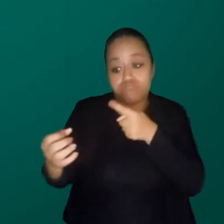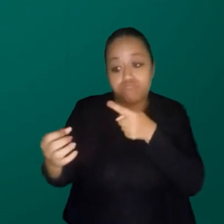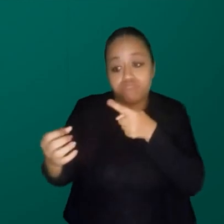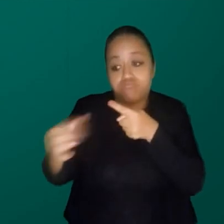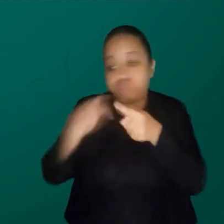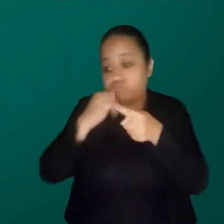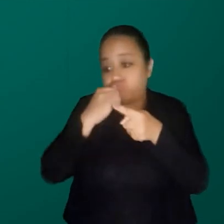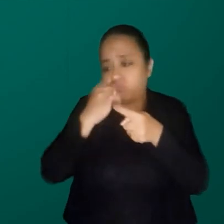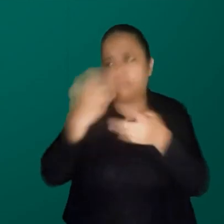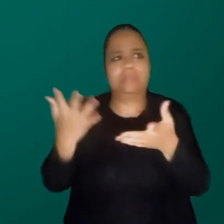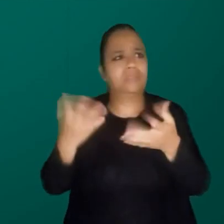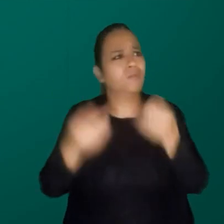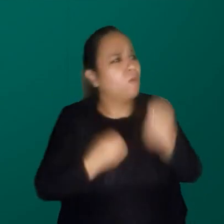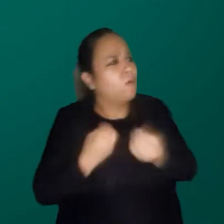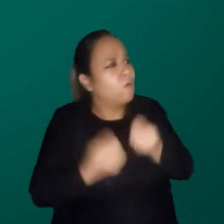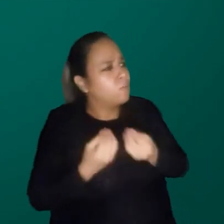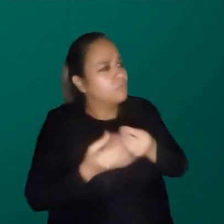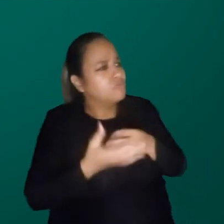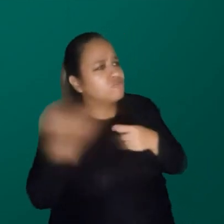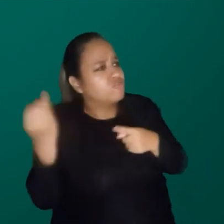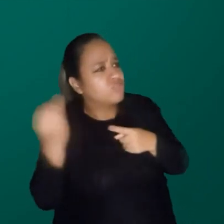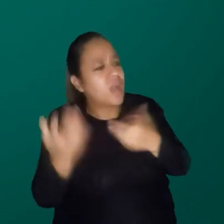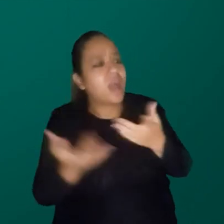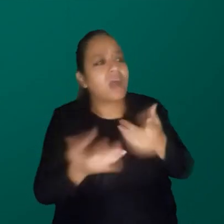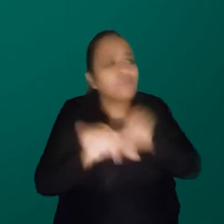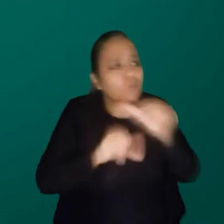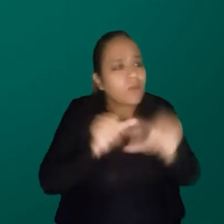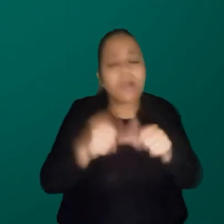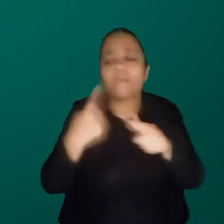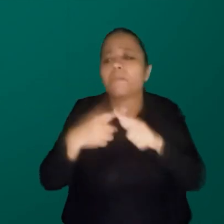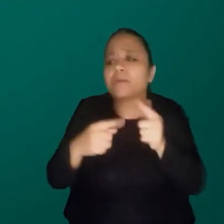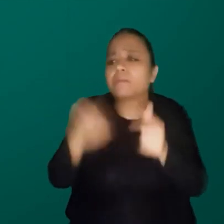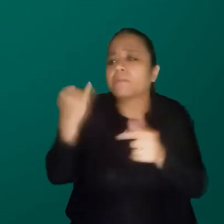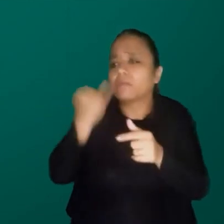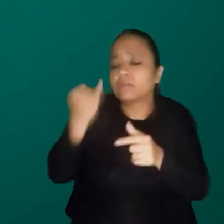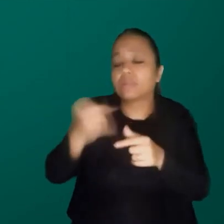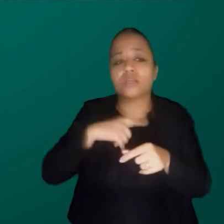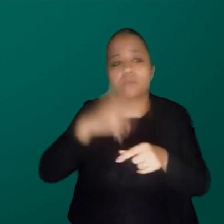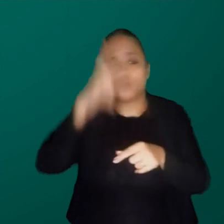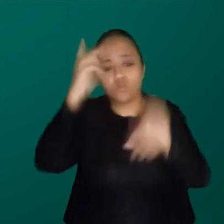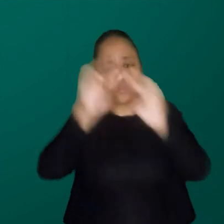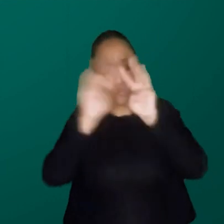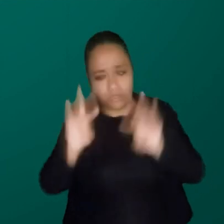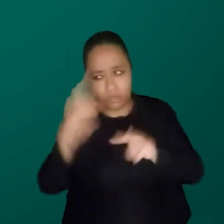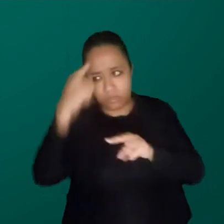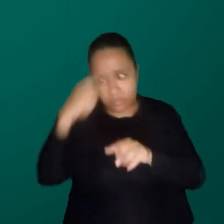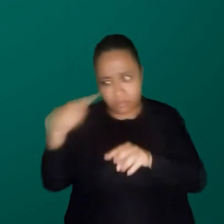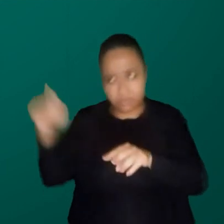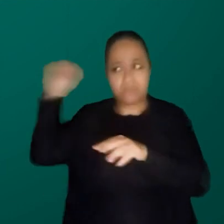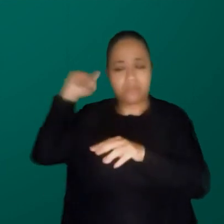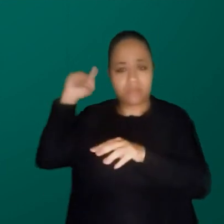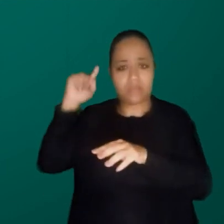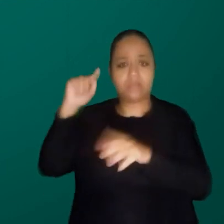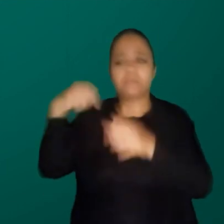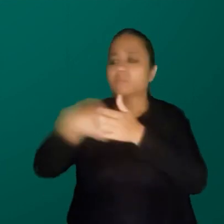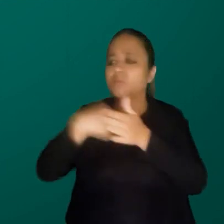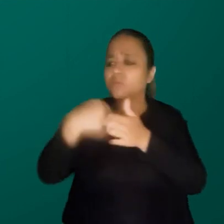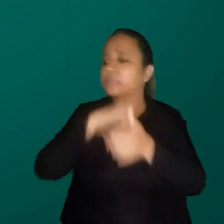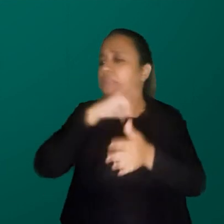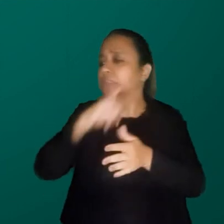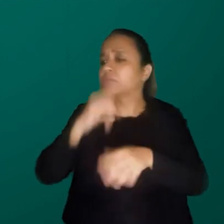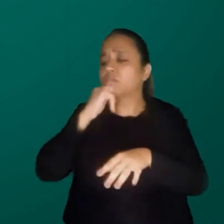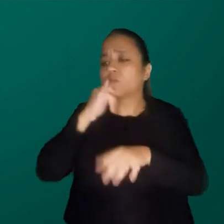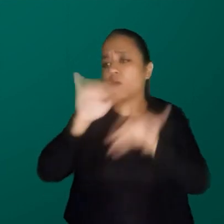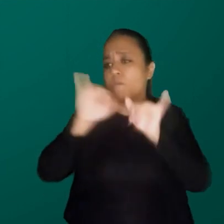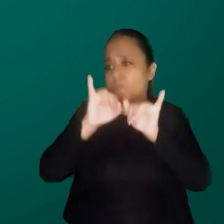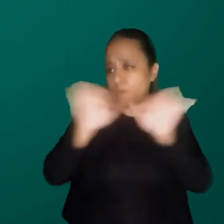vibrador, elas ficam assim, como assim? Por que isso é importante? A gente teve pessoas no museu na semana passada perguntando se